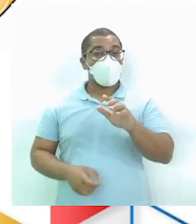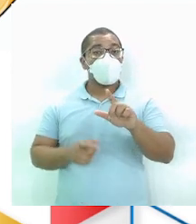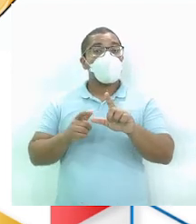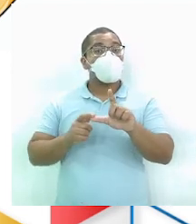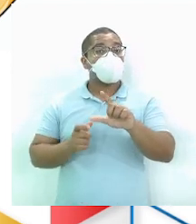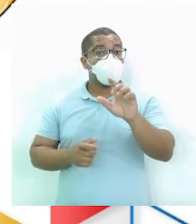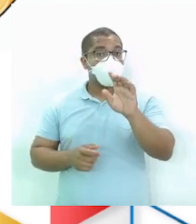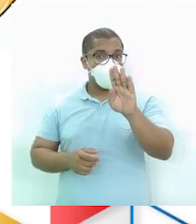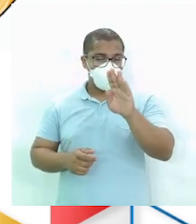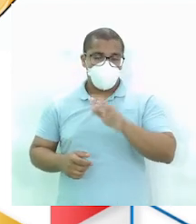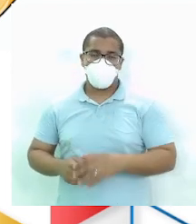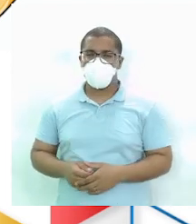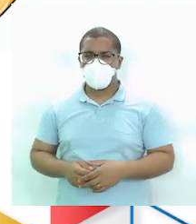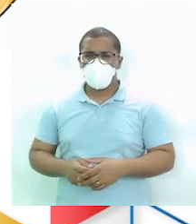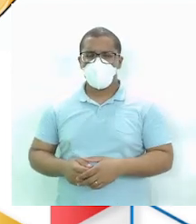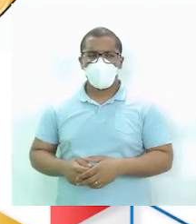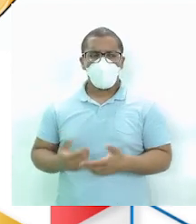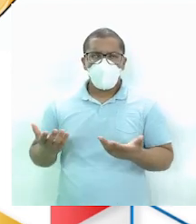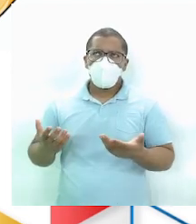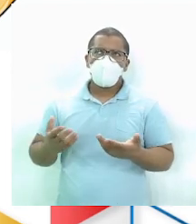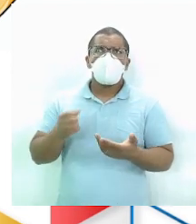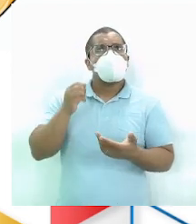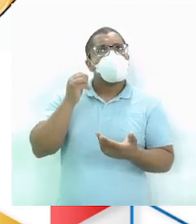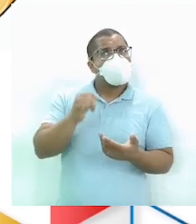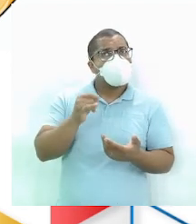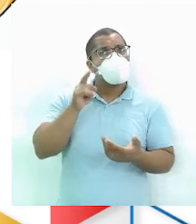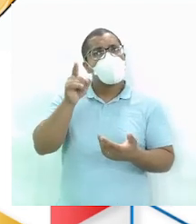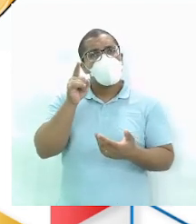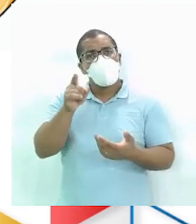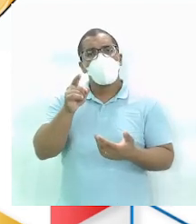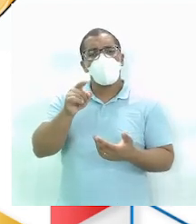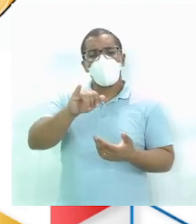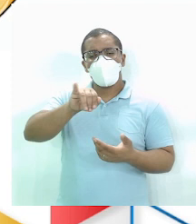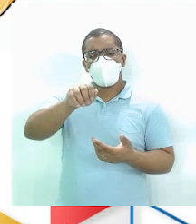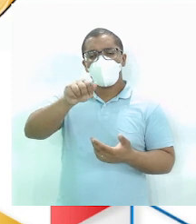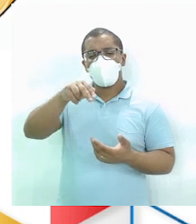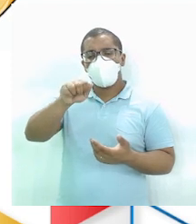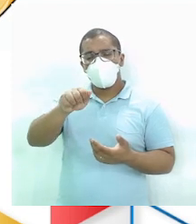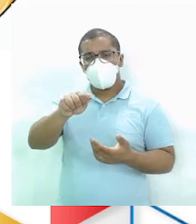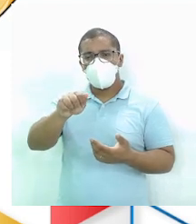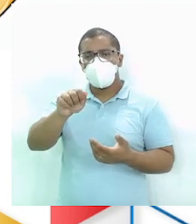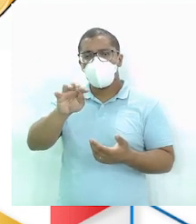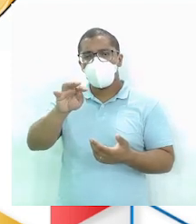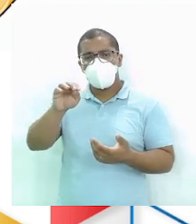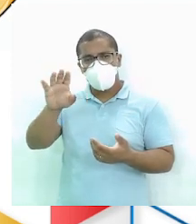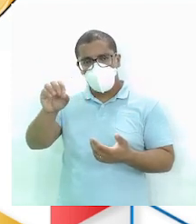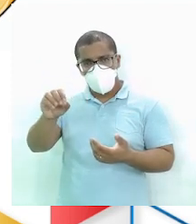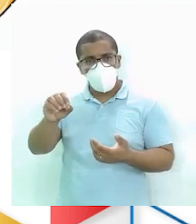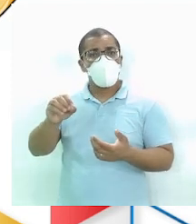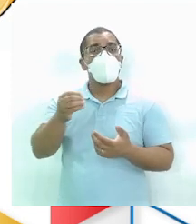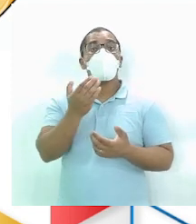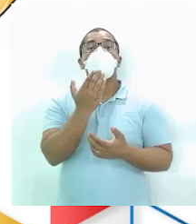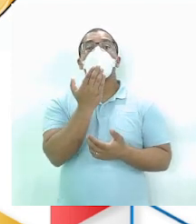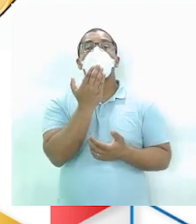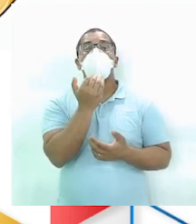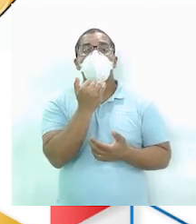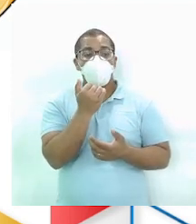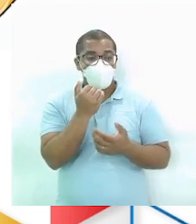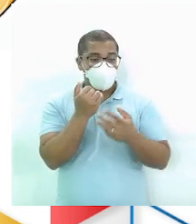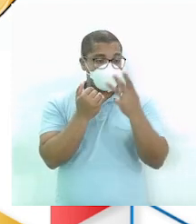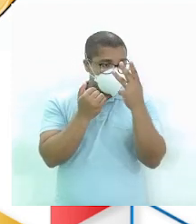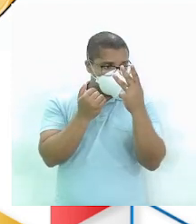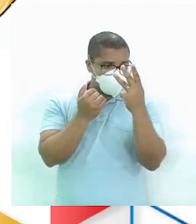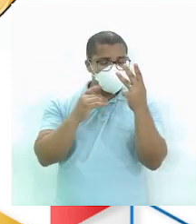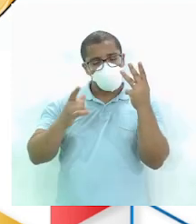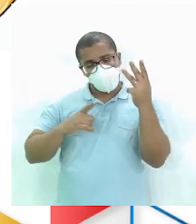No item B Ora Se Joana E Tel comeram Três pedaços De oito Sobraram